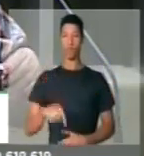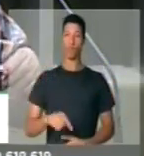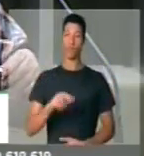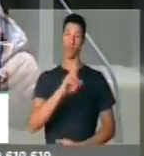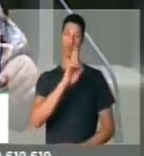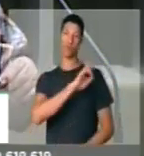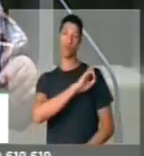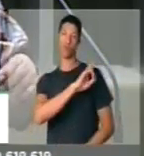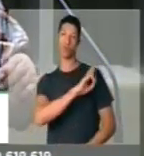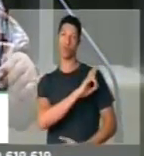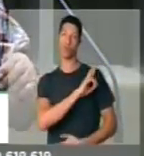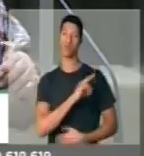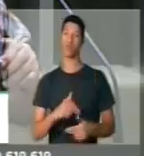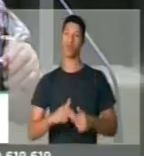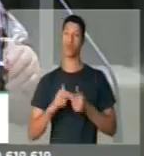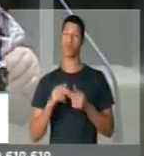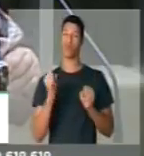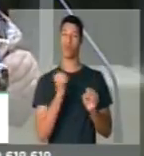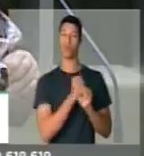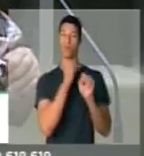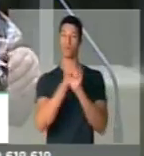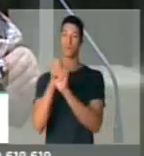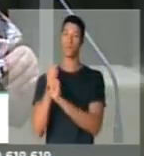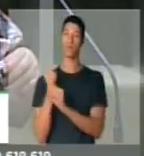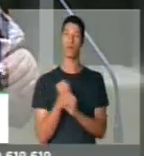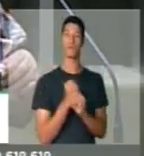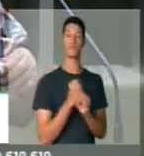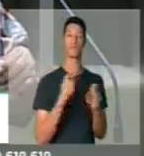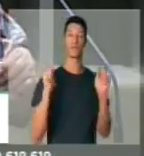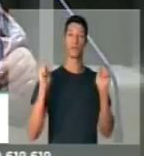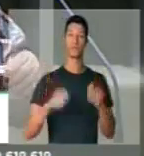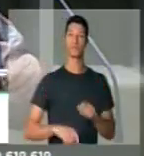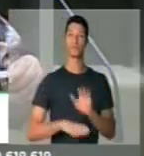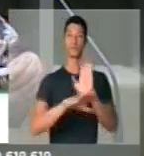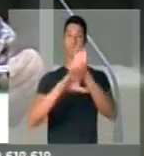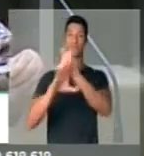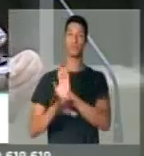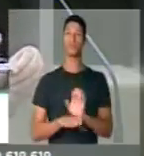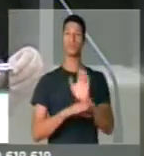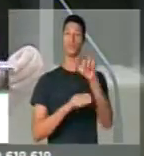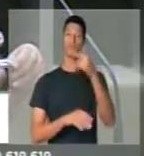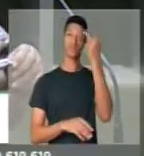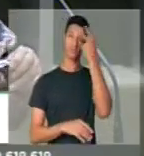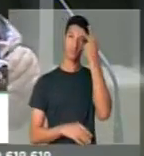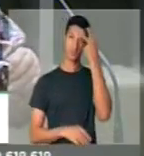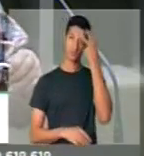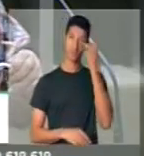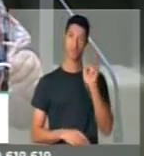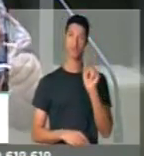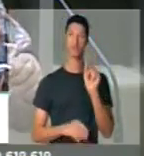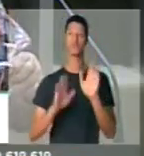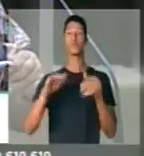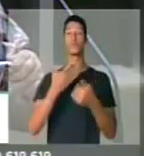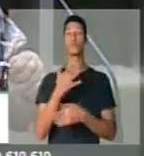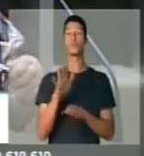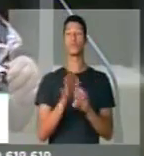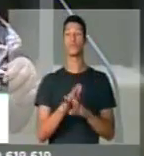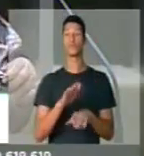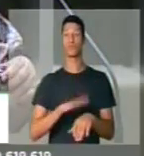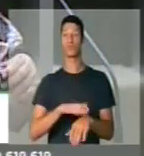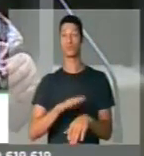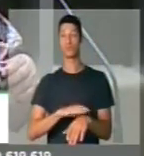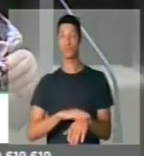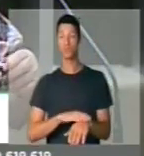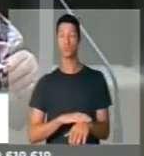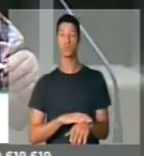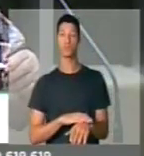responsável pela construção daquela potência de Estado que é São Paulo, quando chegam ao momento